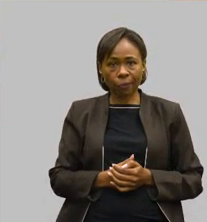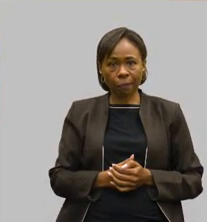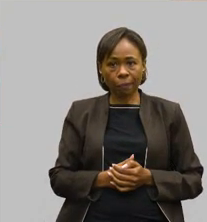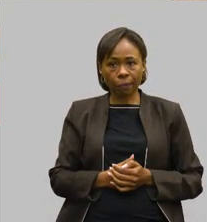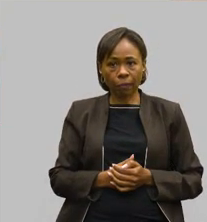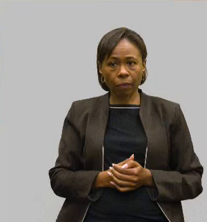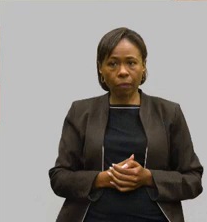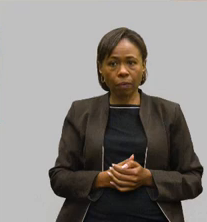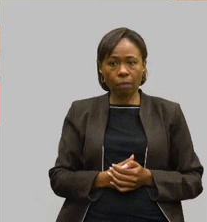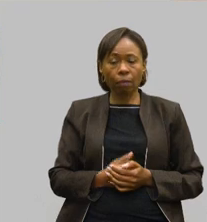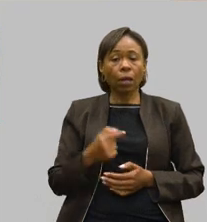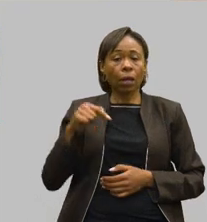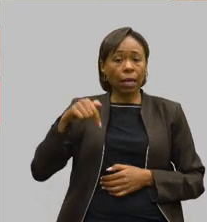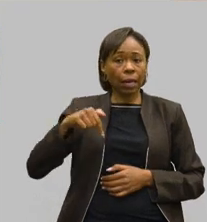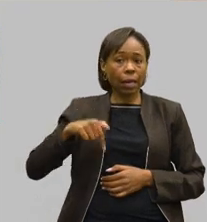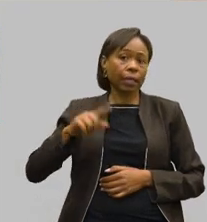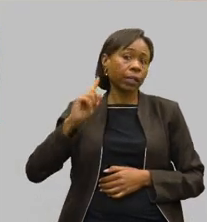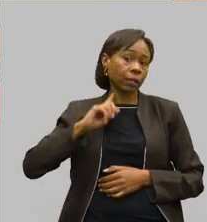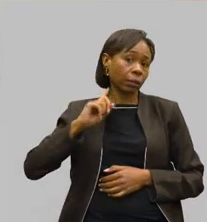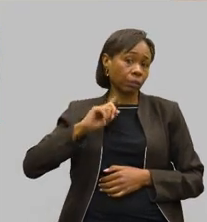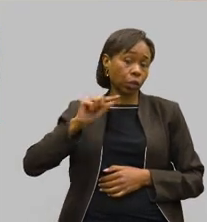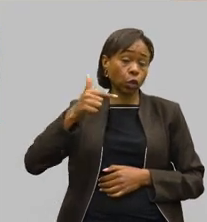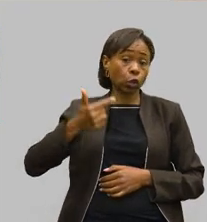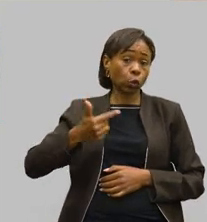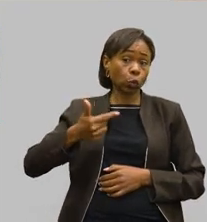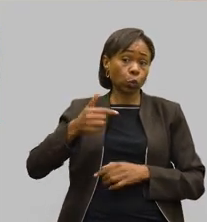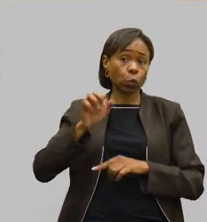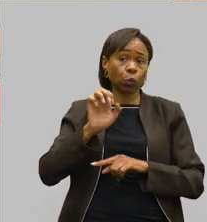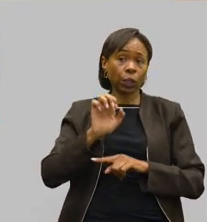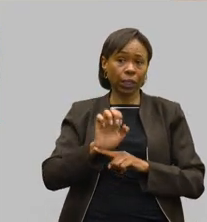E Minas também é o segundo estado